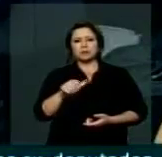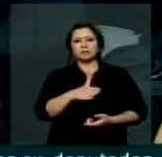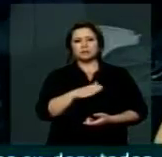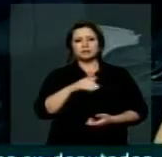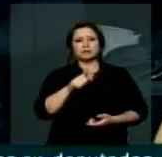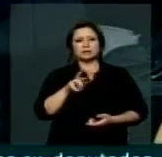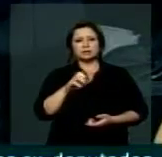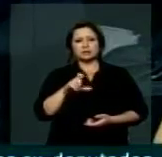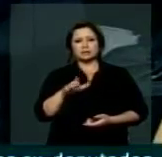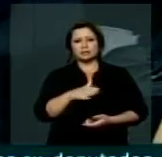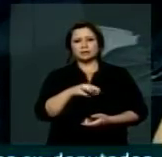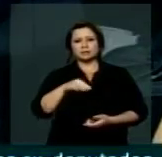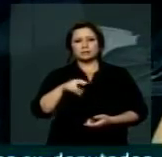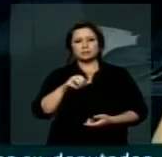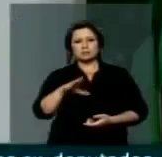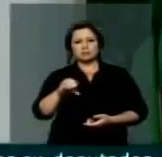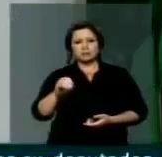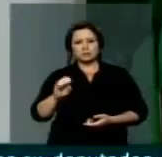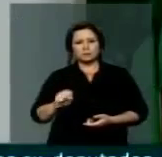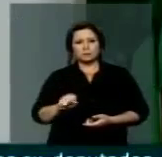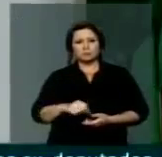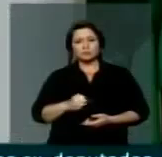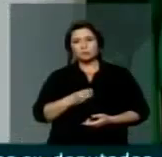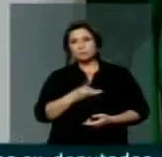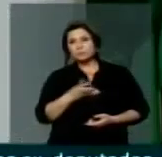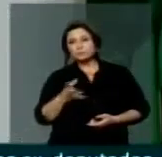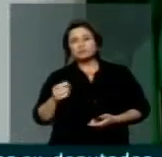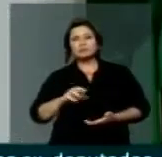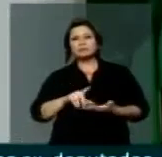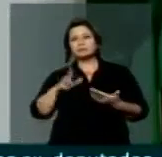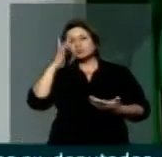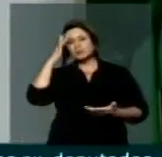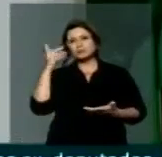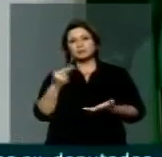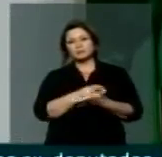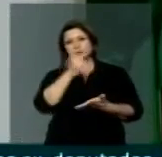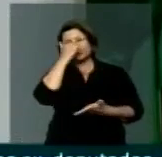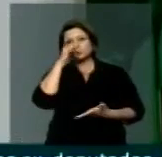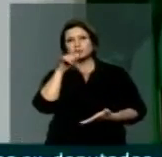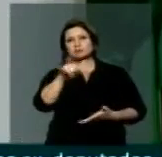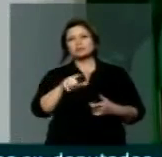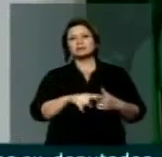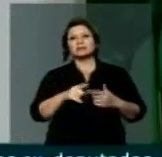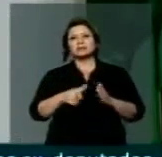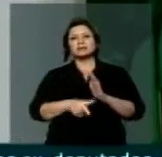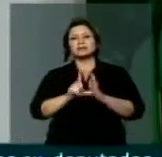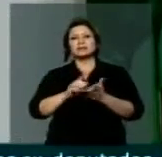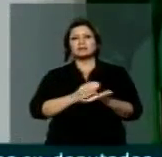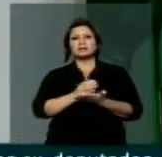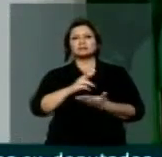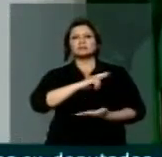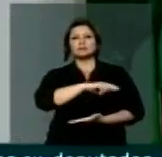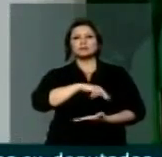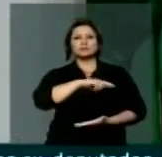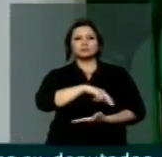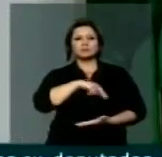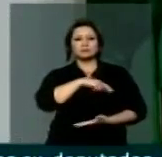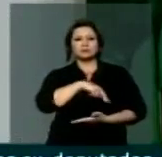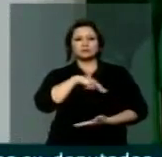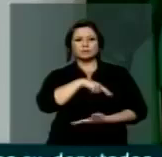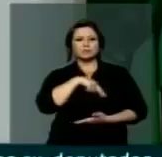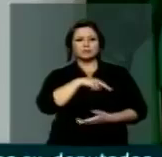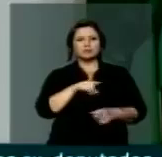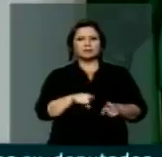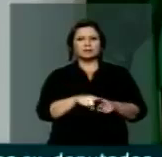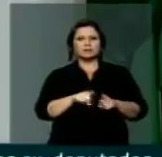Severo, Geraldo e Marcos. Enfim, eu queria, antes de começar a poesia, fazer um